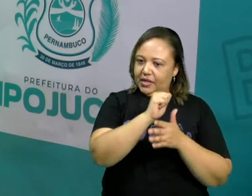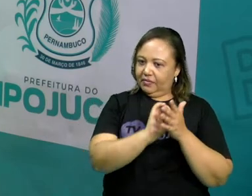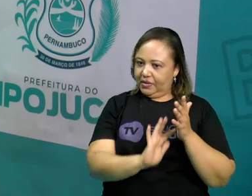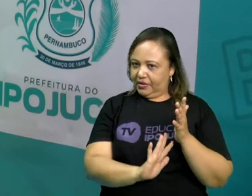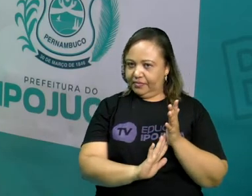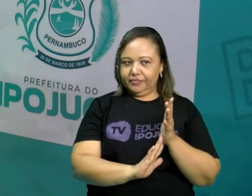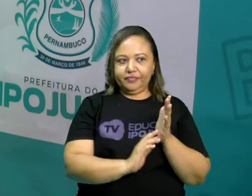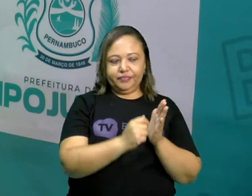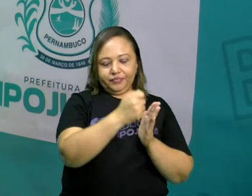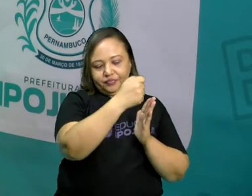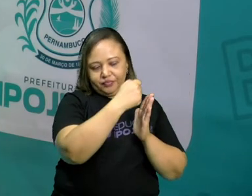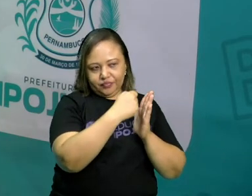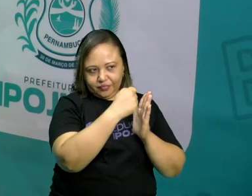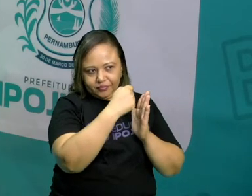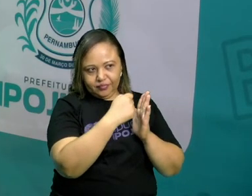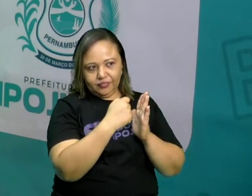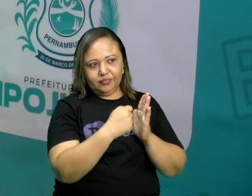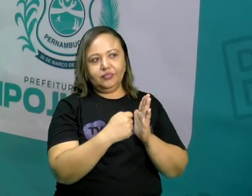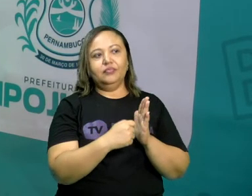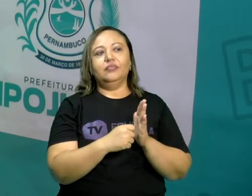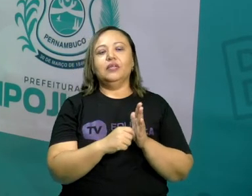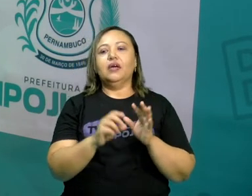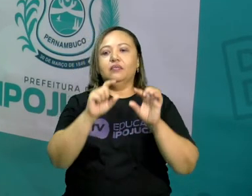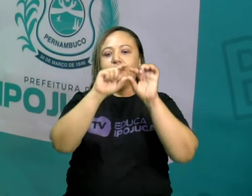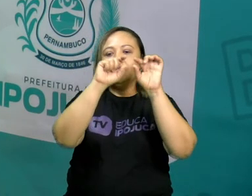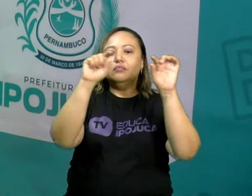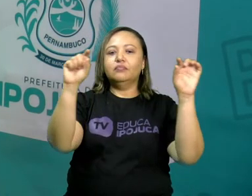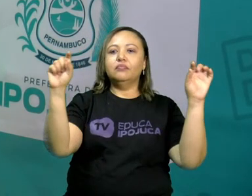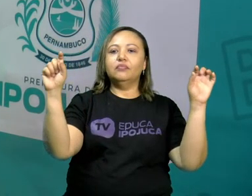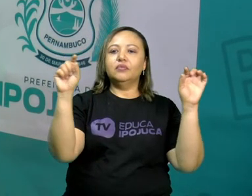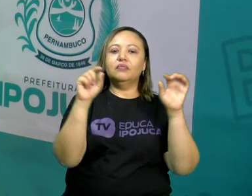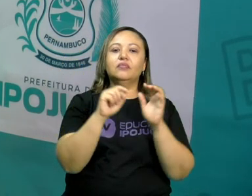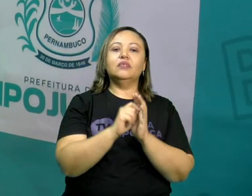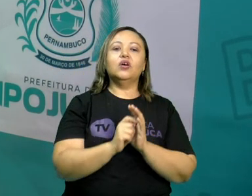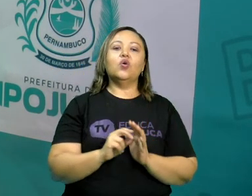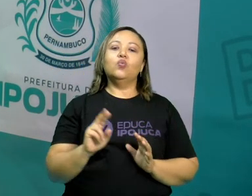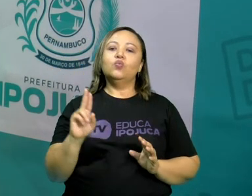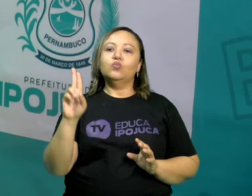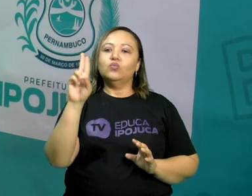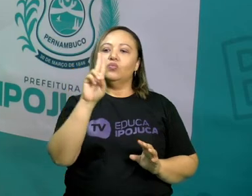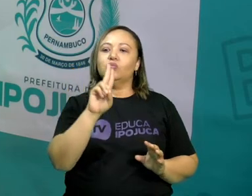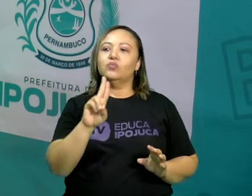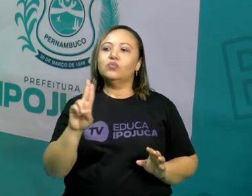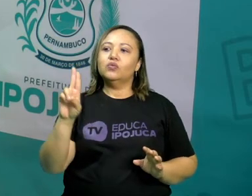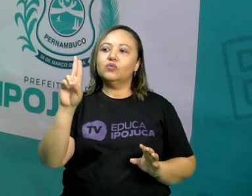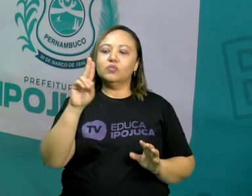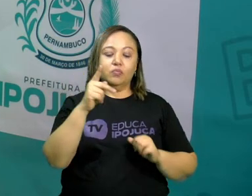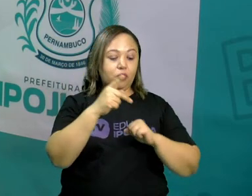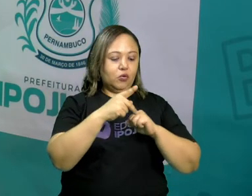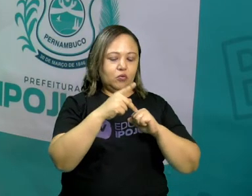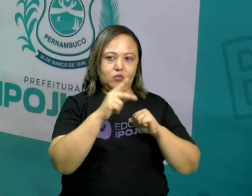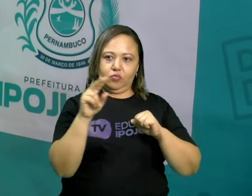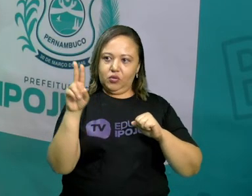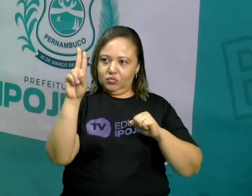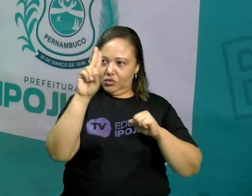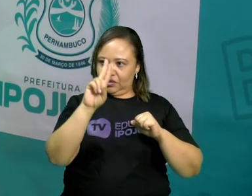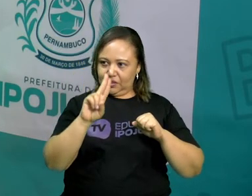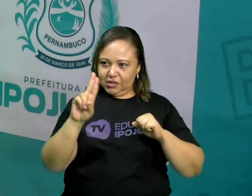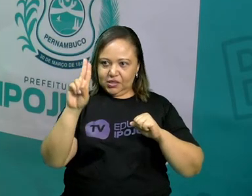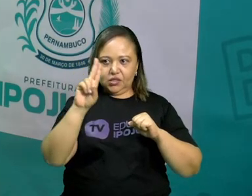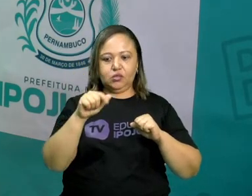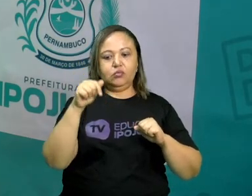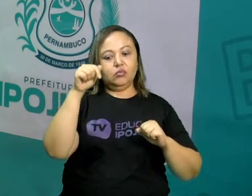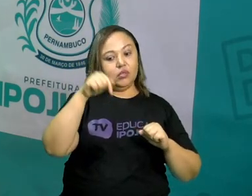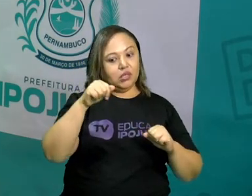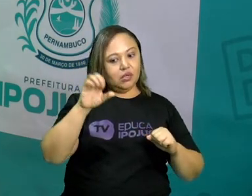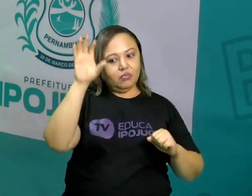Vamos escrever algumas frases usando as pessoas, os pronomes pessoais que aprendemos